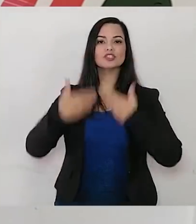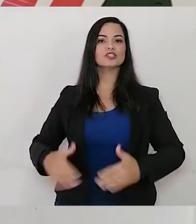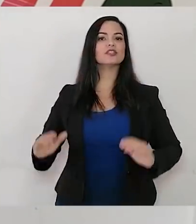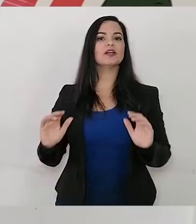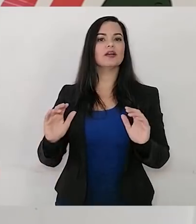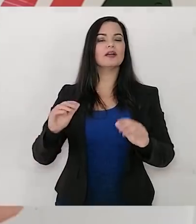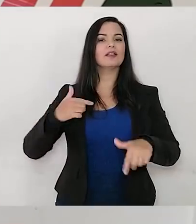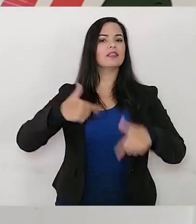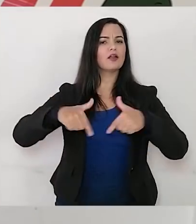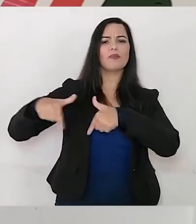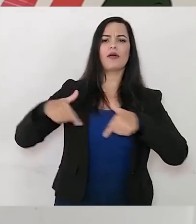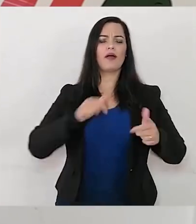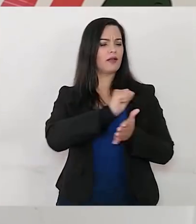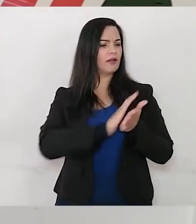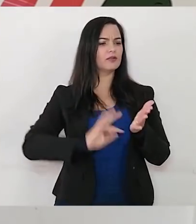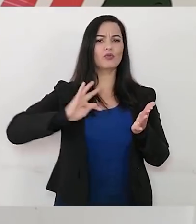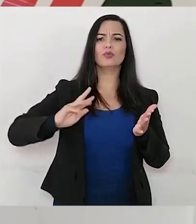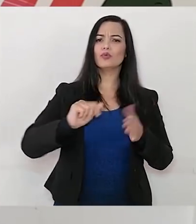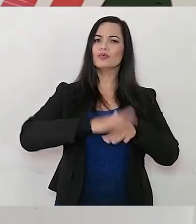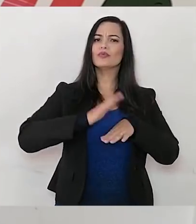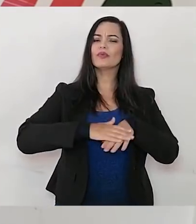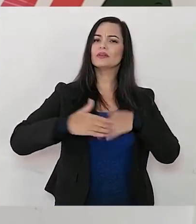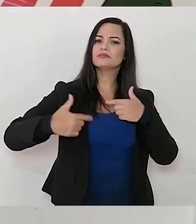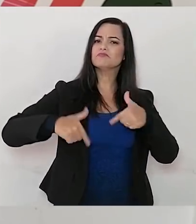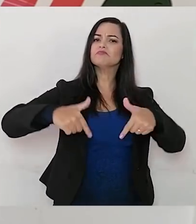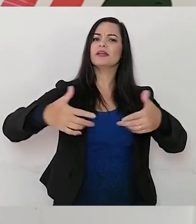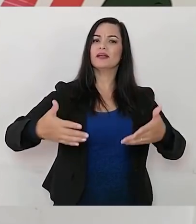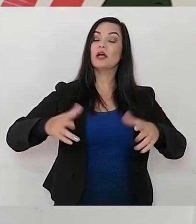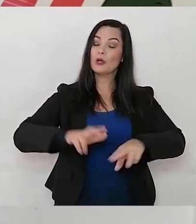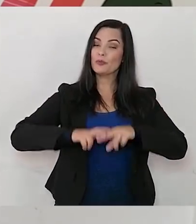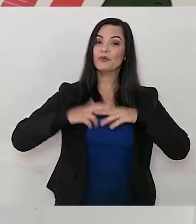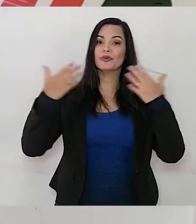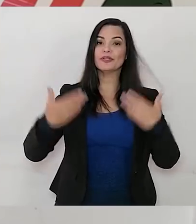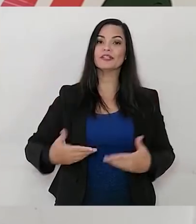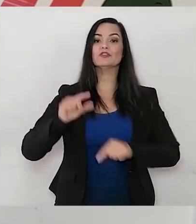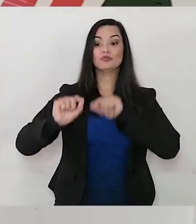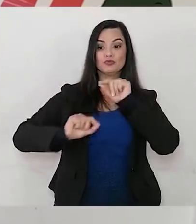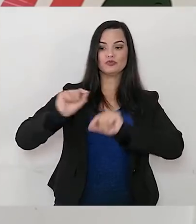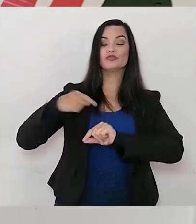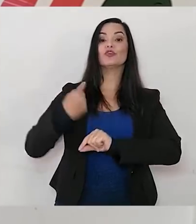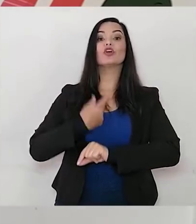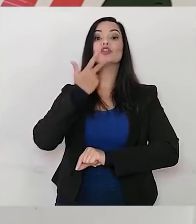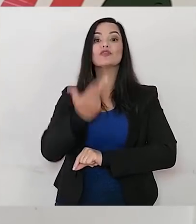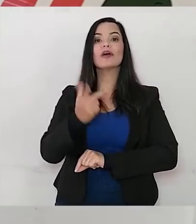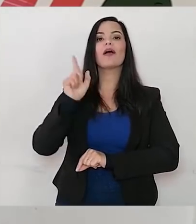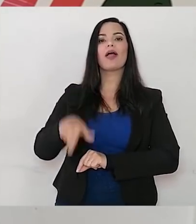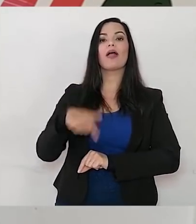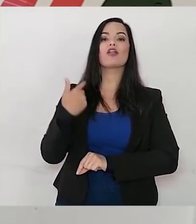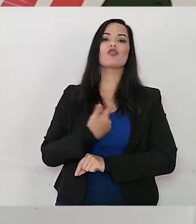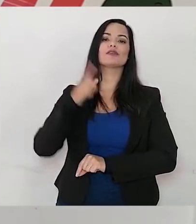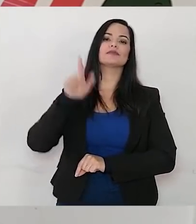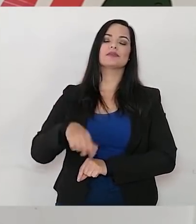a realização de todas as nossas atividades. É por esse motivo que nós dizemos que somos